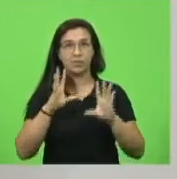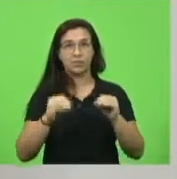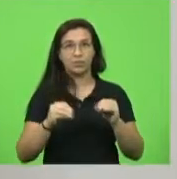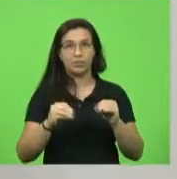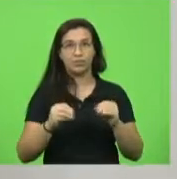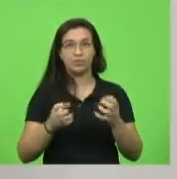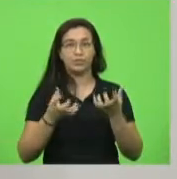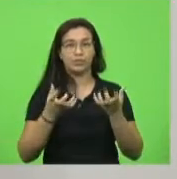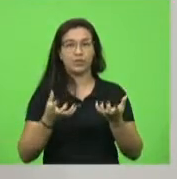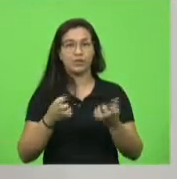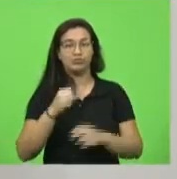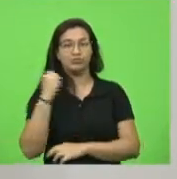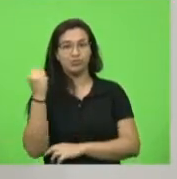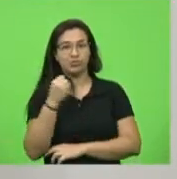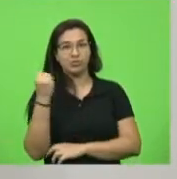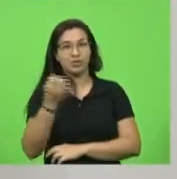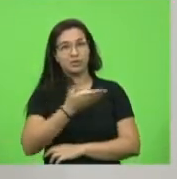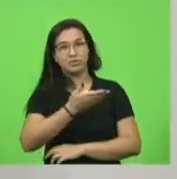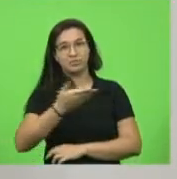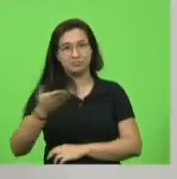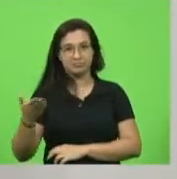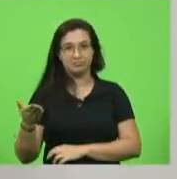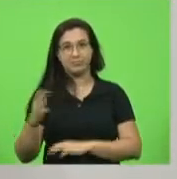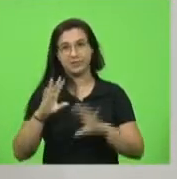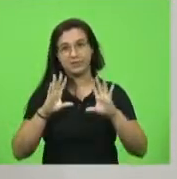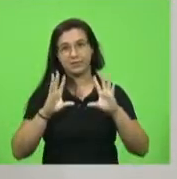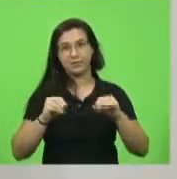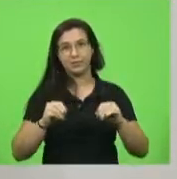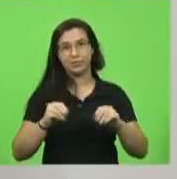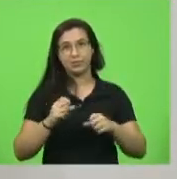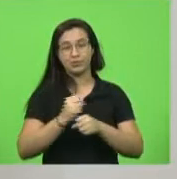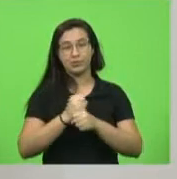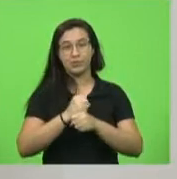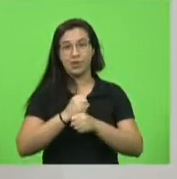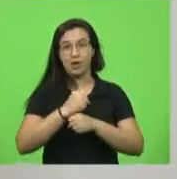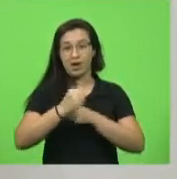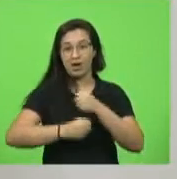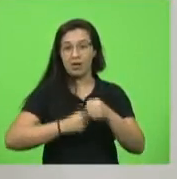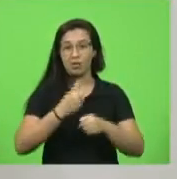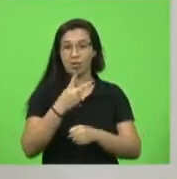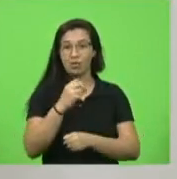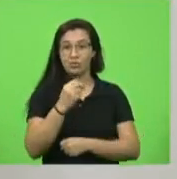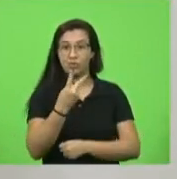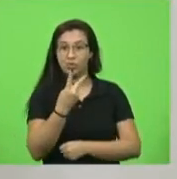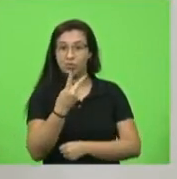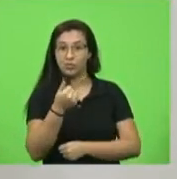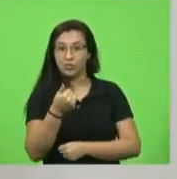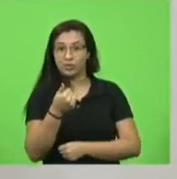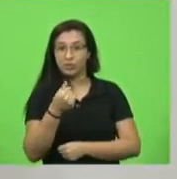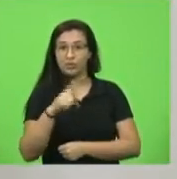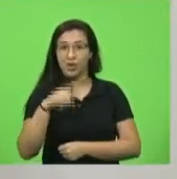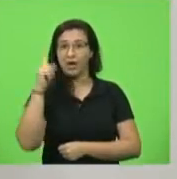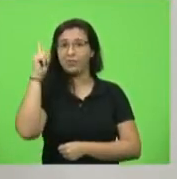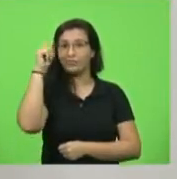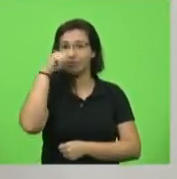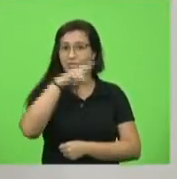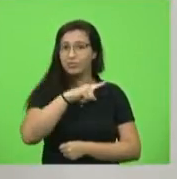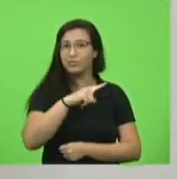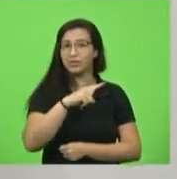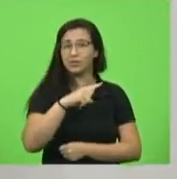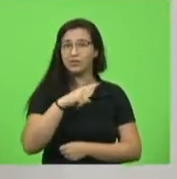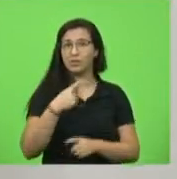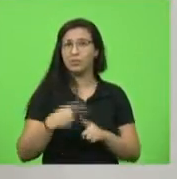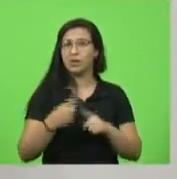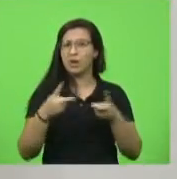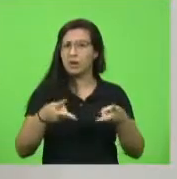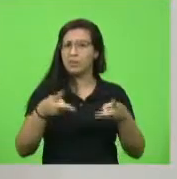êxito para vocês também, meninos, nesse ano que vai ser muito mais difícil do que se pensa, porque, veja,